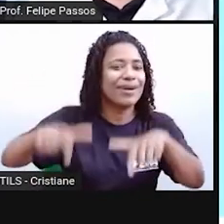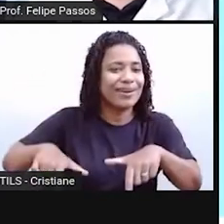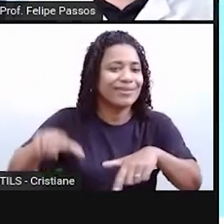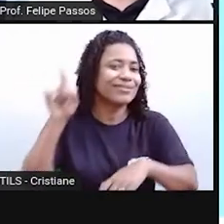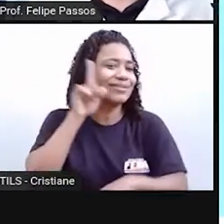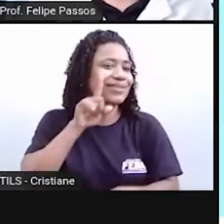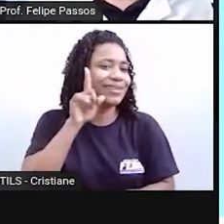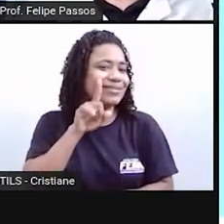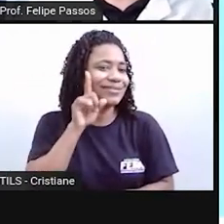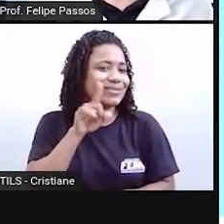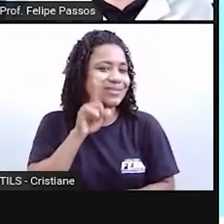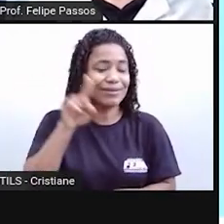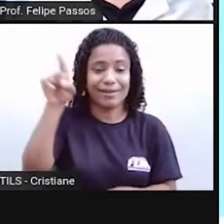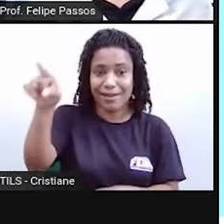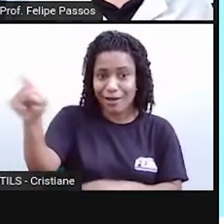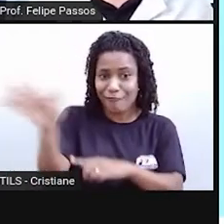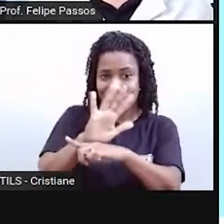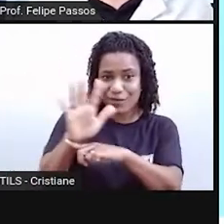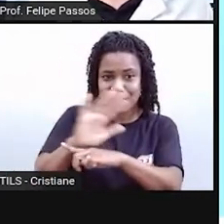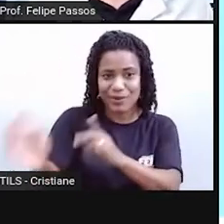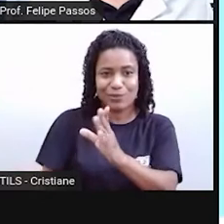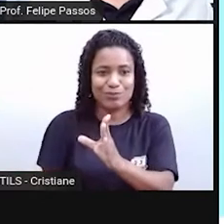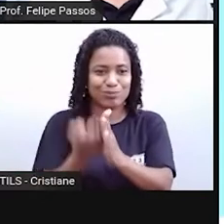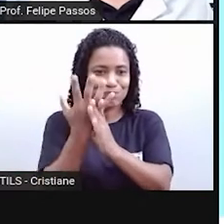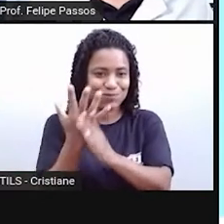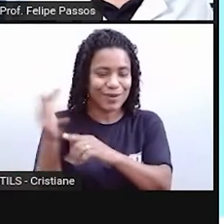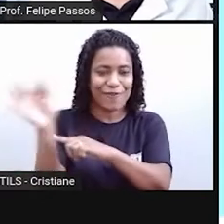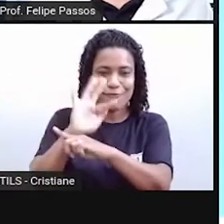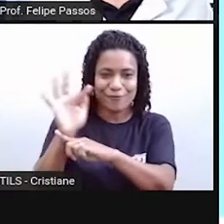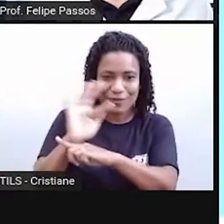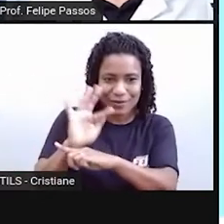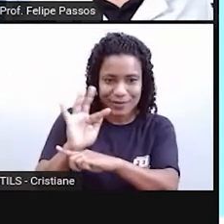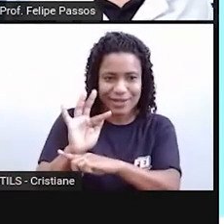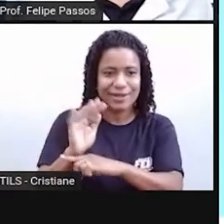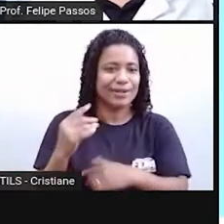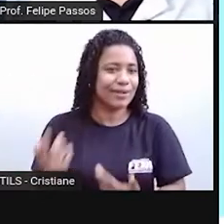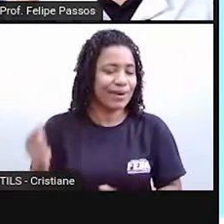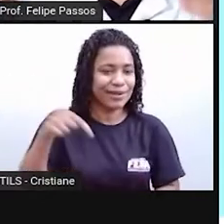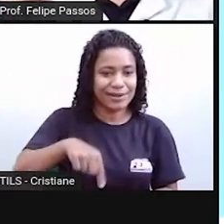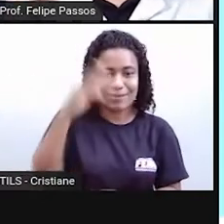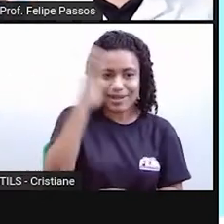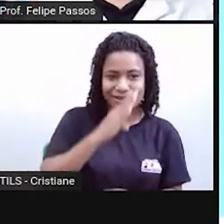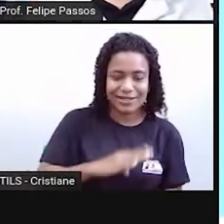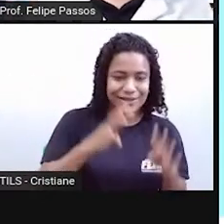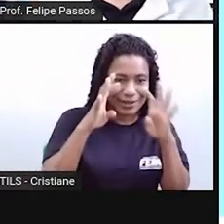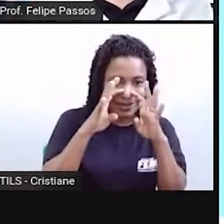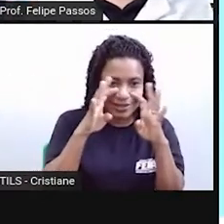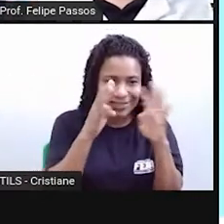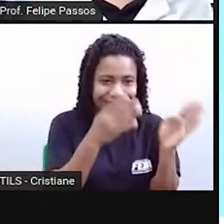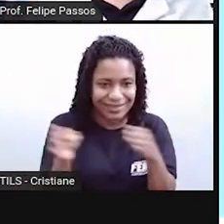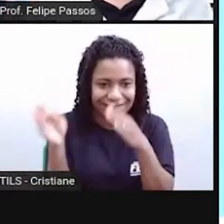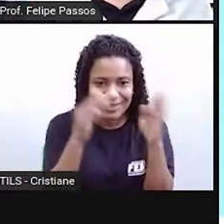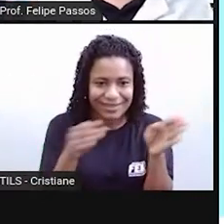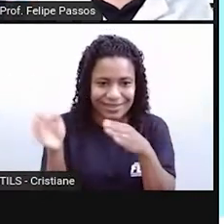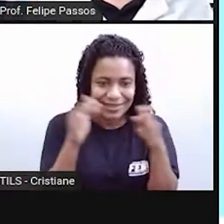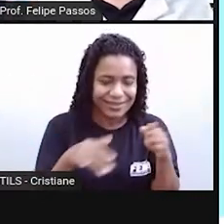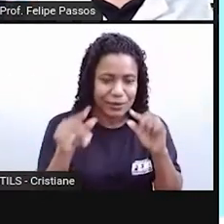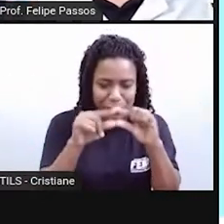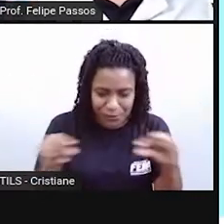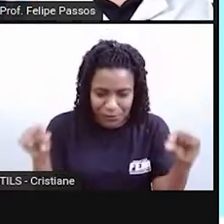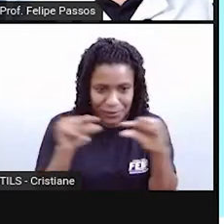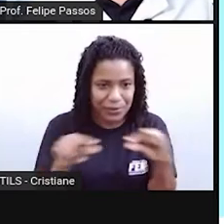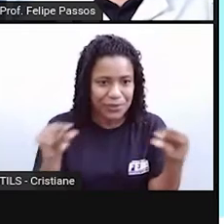filmes que a gente consome aqui. Se a pessoa assiste o filme legendado, ela vai ter acesso ali a várias palavras da língua inglesa.